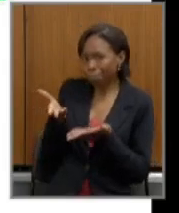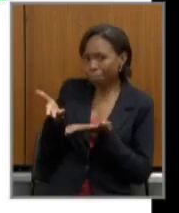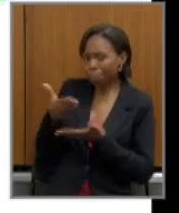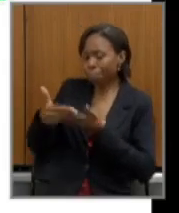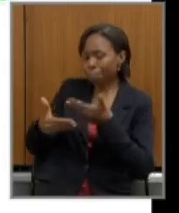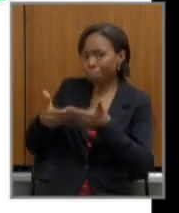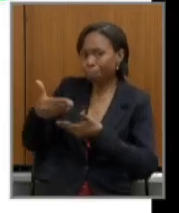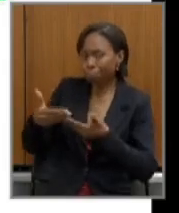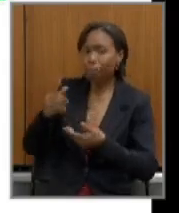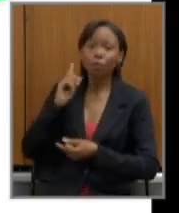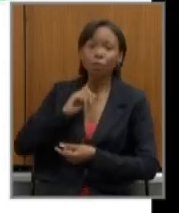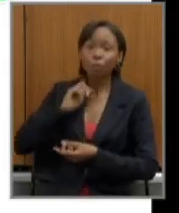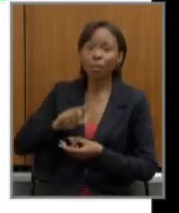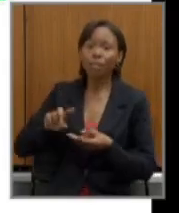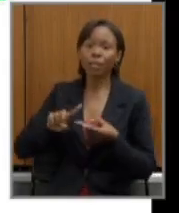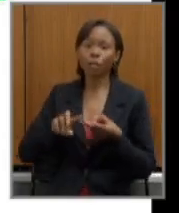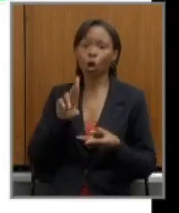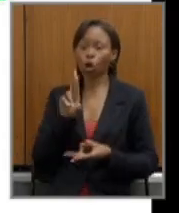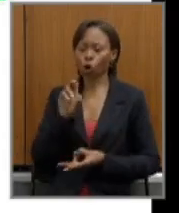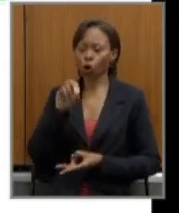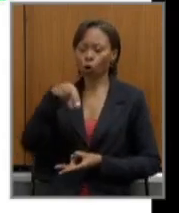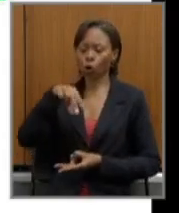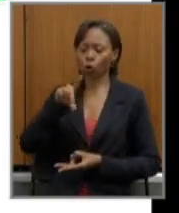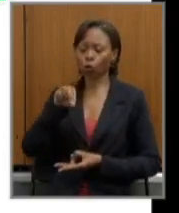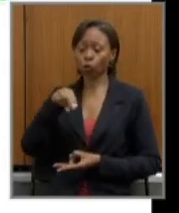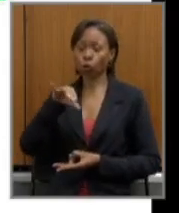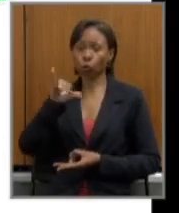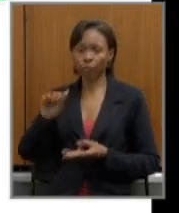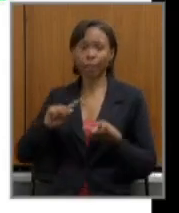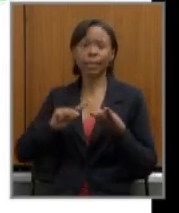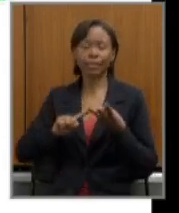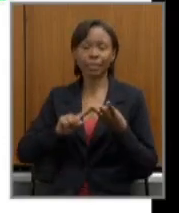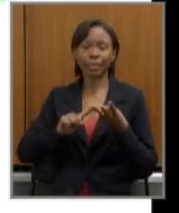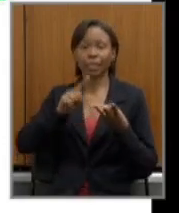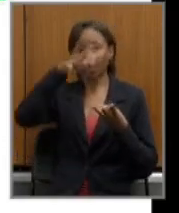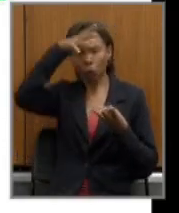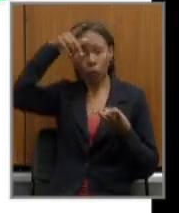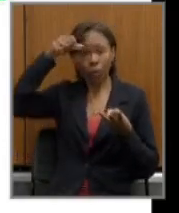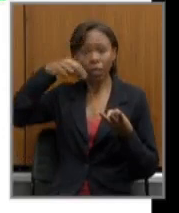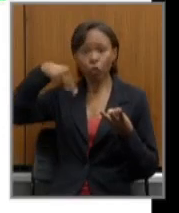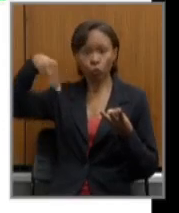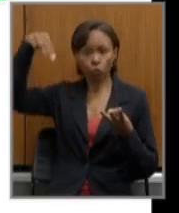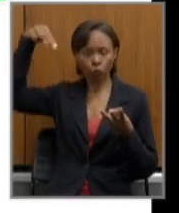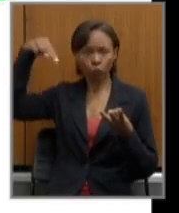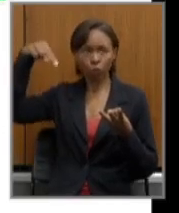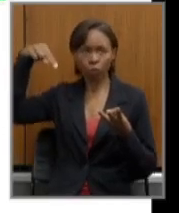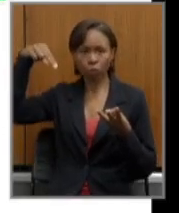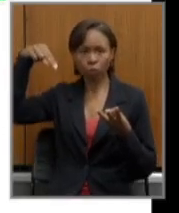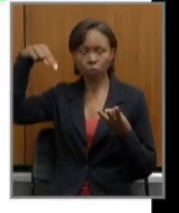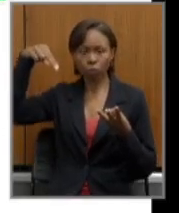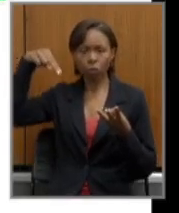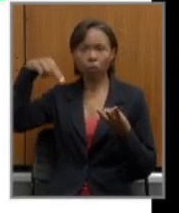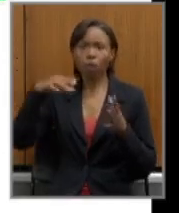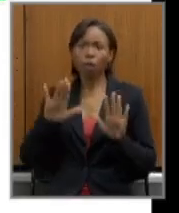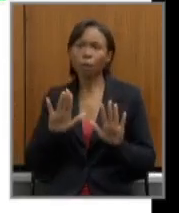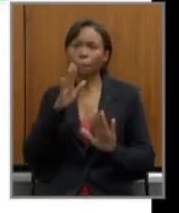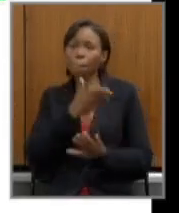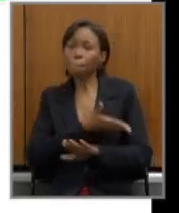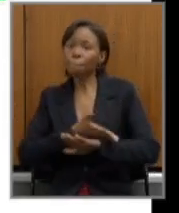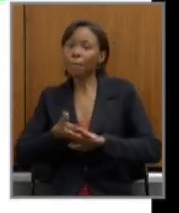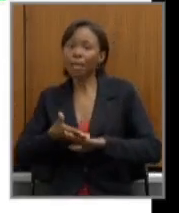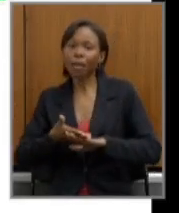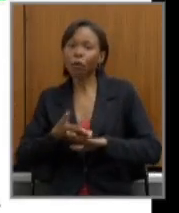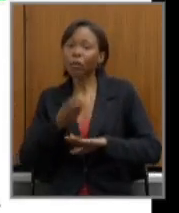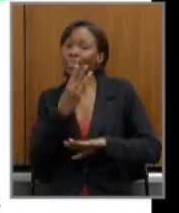Rondônia e Rio Grande do Norte. E, em branco, Roraima, Amapá e Tocantins, os três Estados que ainda não